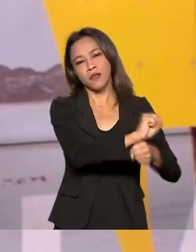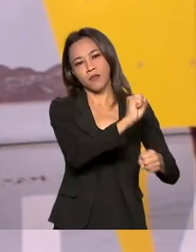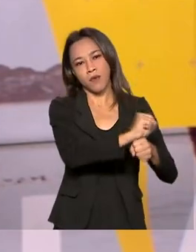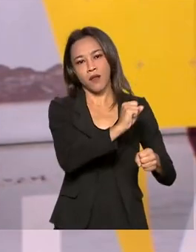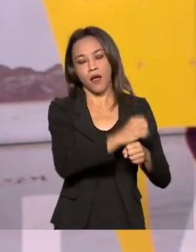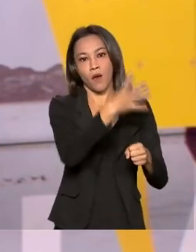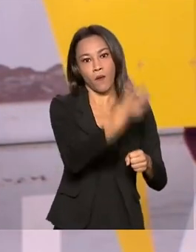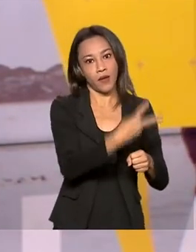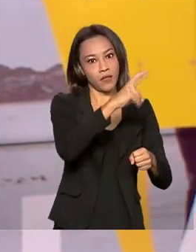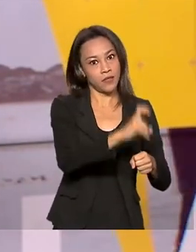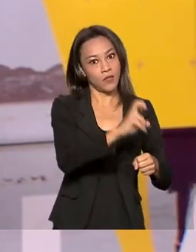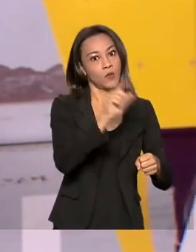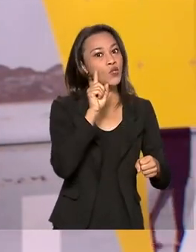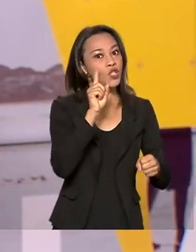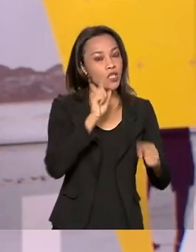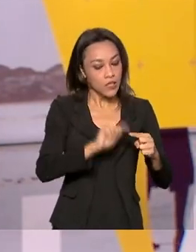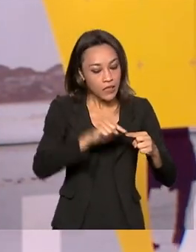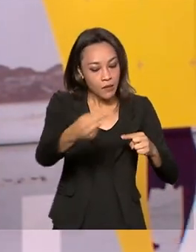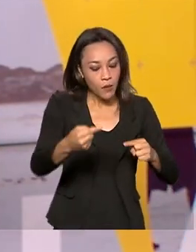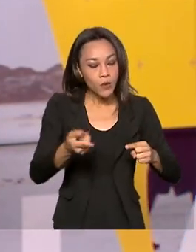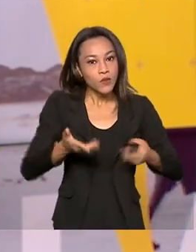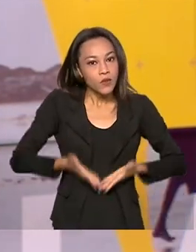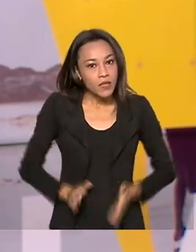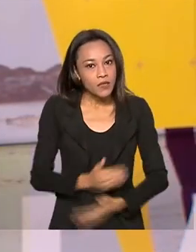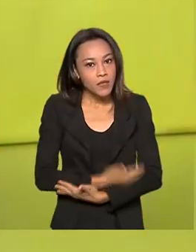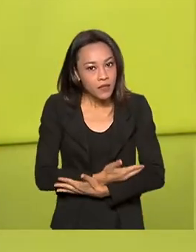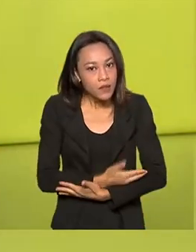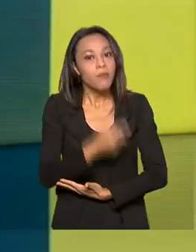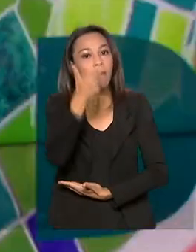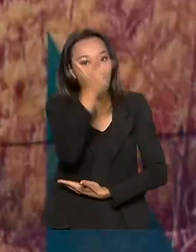dias após o parto para completar a imunização com essa mesma vacina.